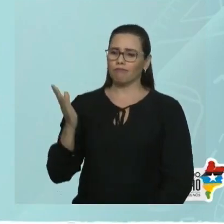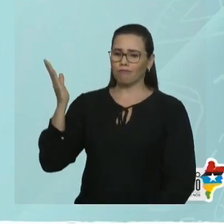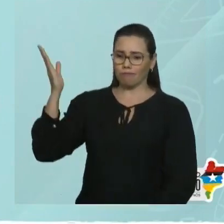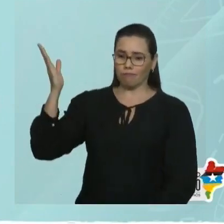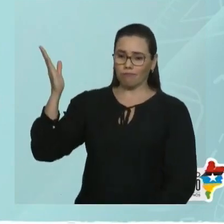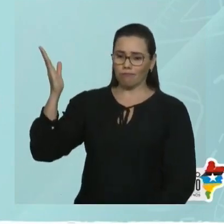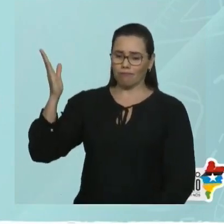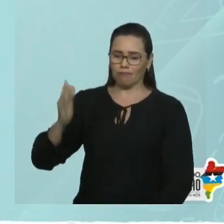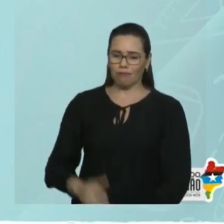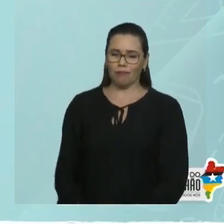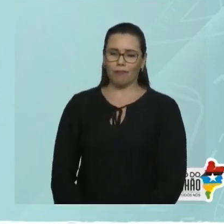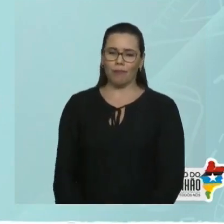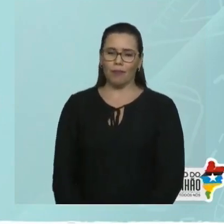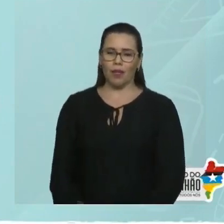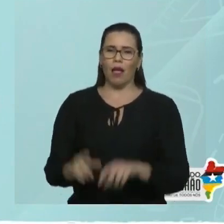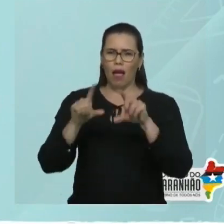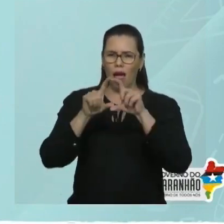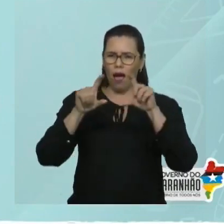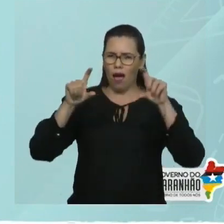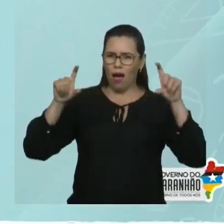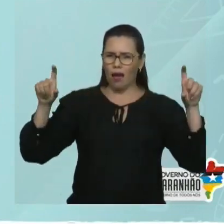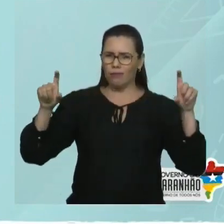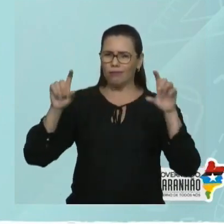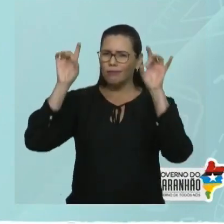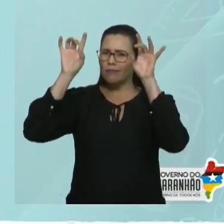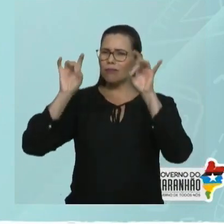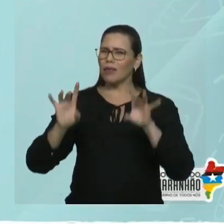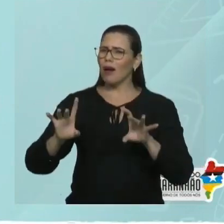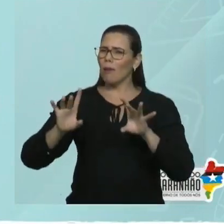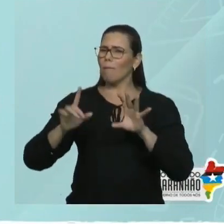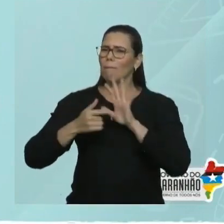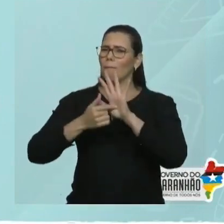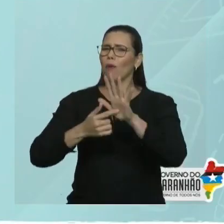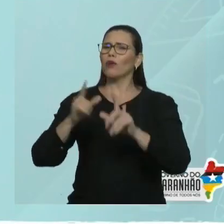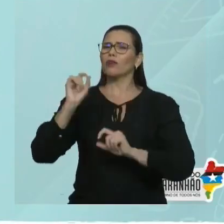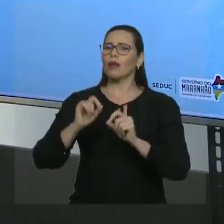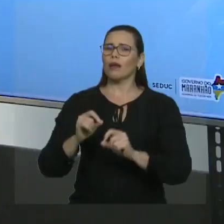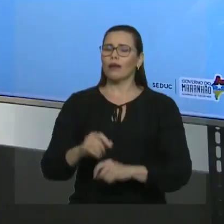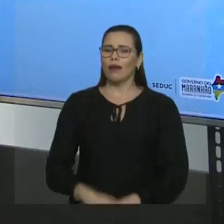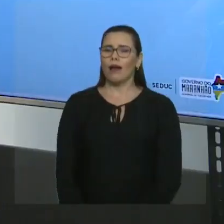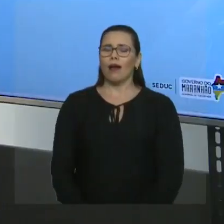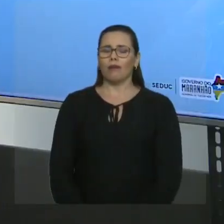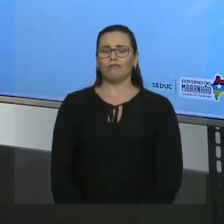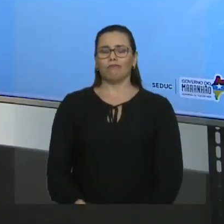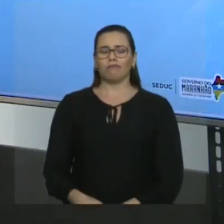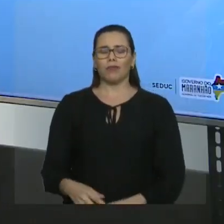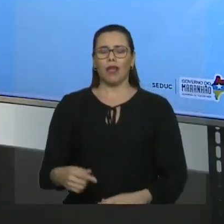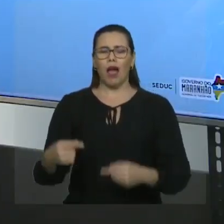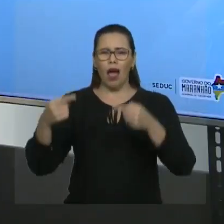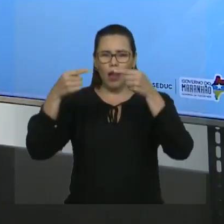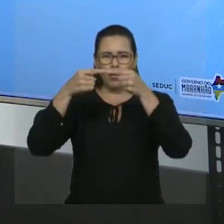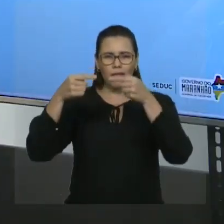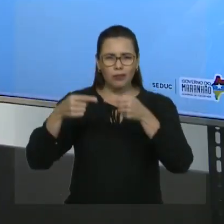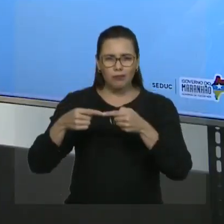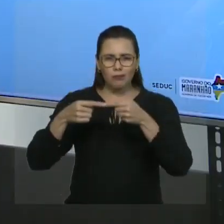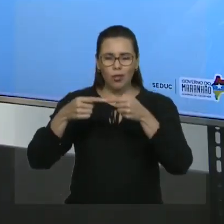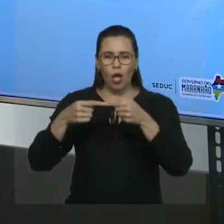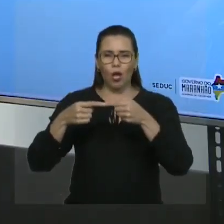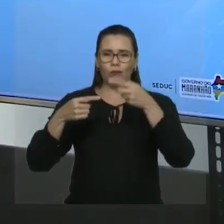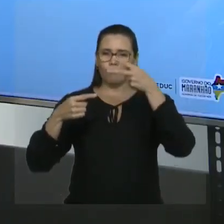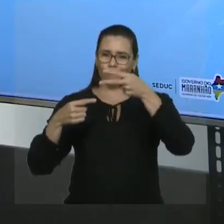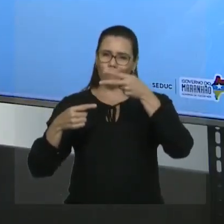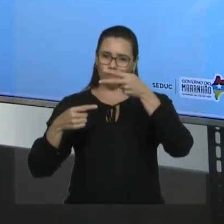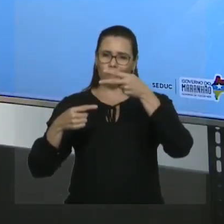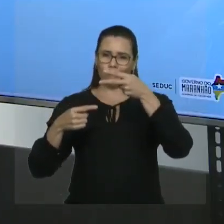Ok? E esta cadeia em especial, ela apresenta uma dupla ligação. Por ter uma dupla ligação, ela